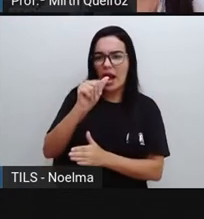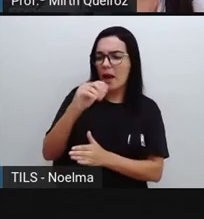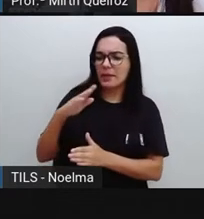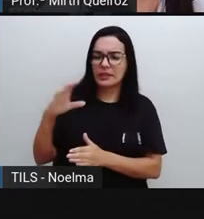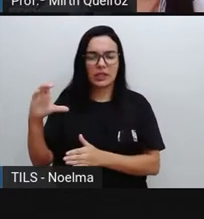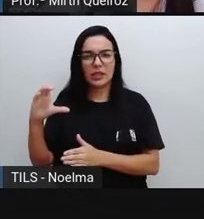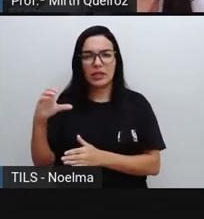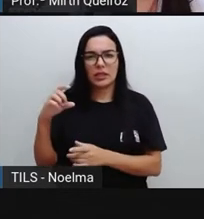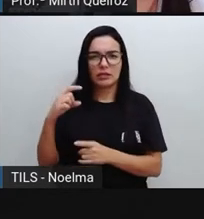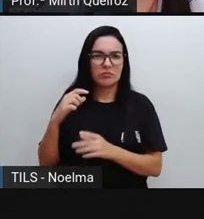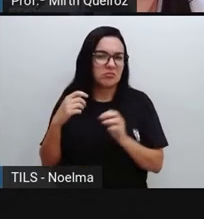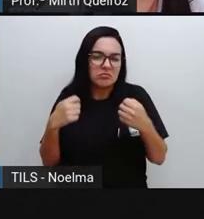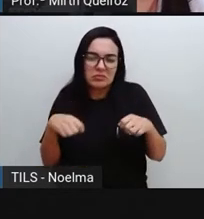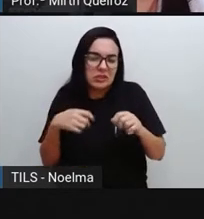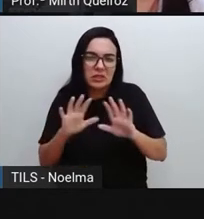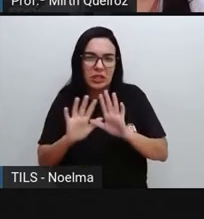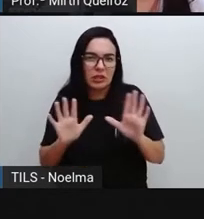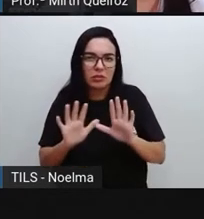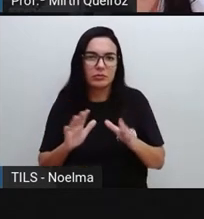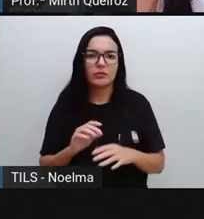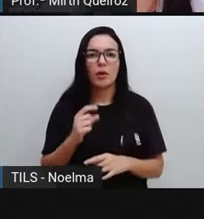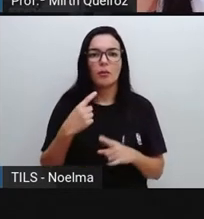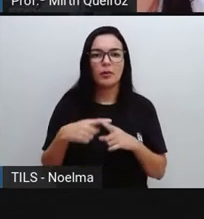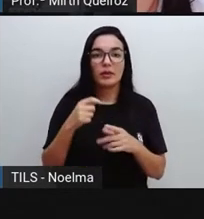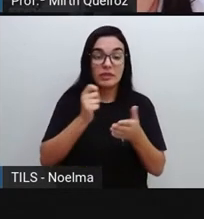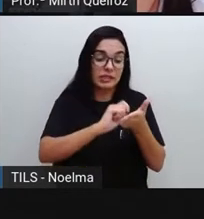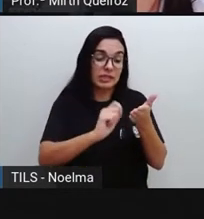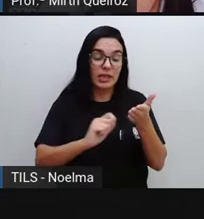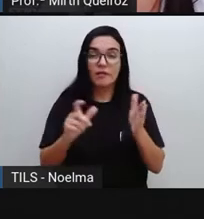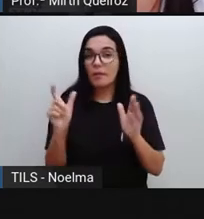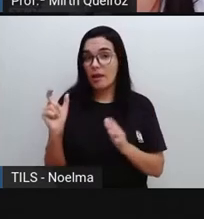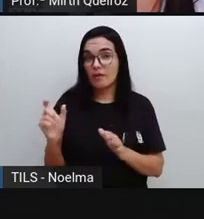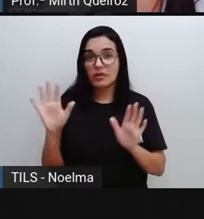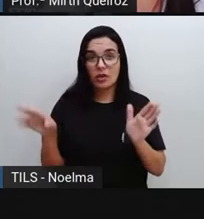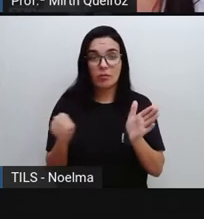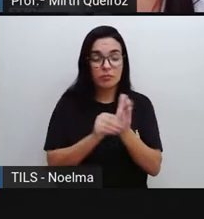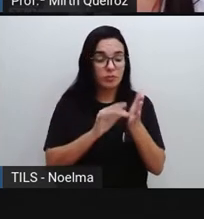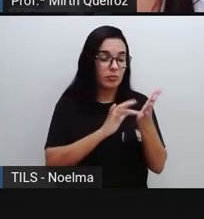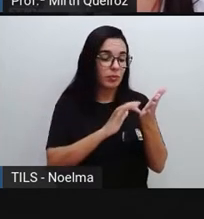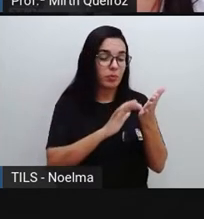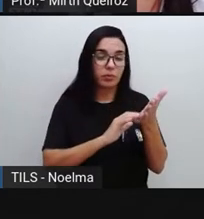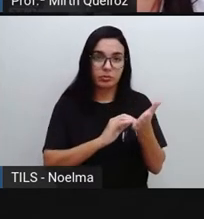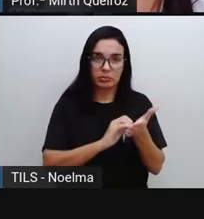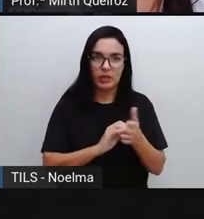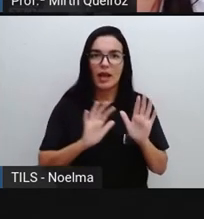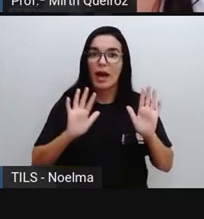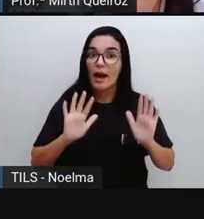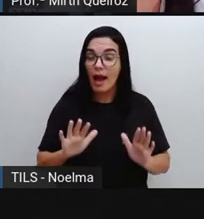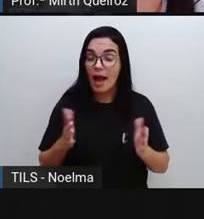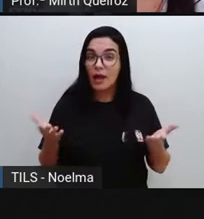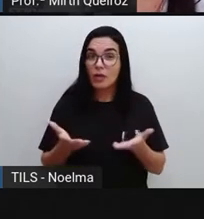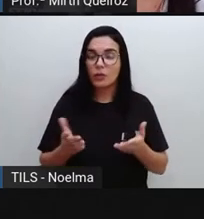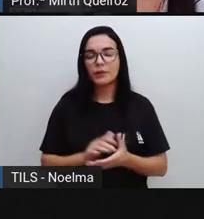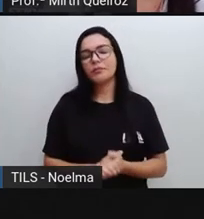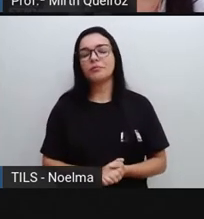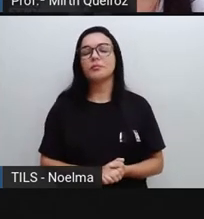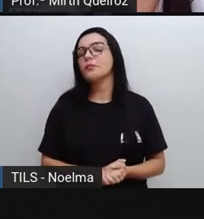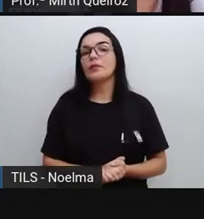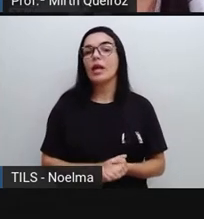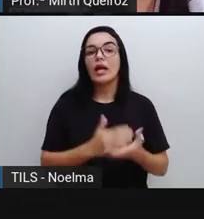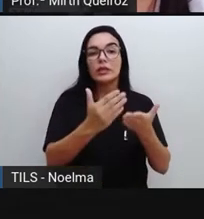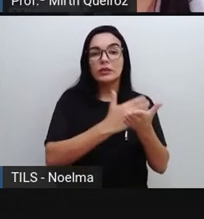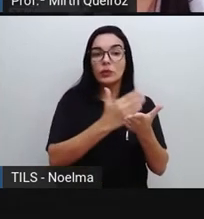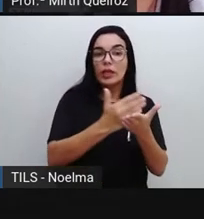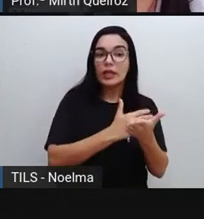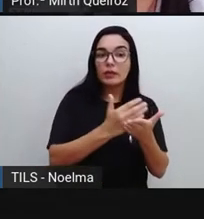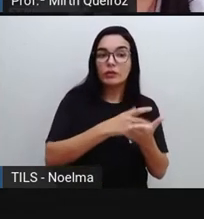palavra que eu quero ver, analisar. Já o dicionário físico, tem algumas técnicas para a